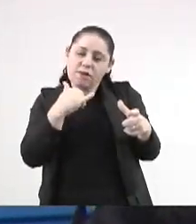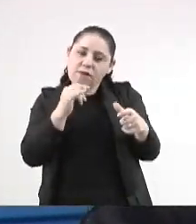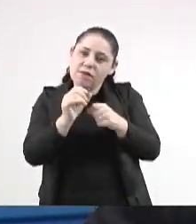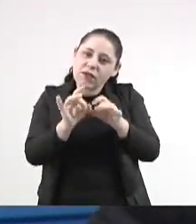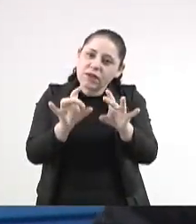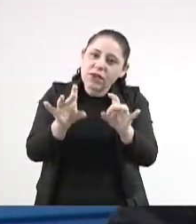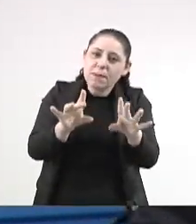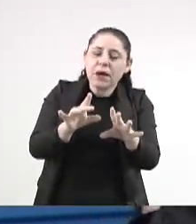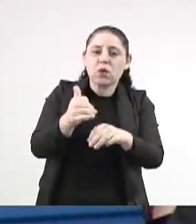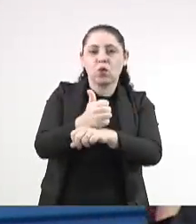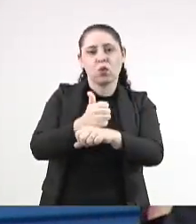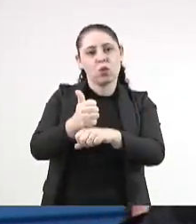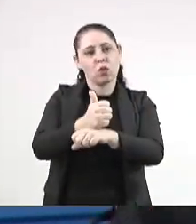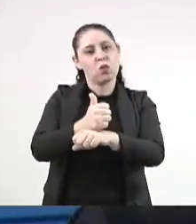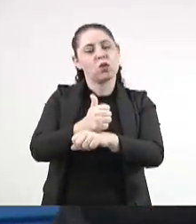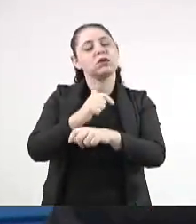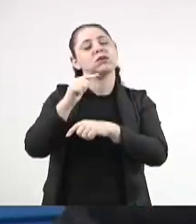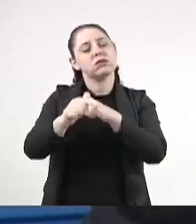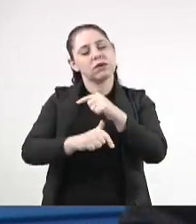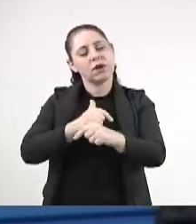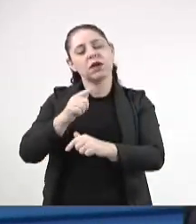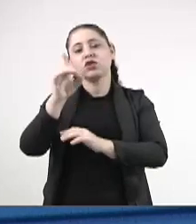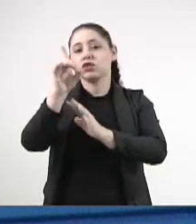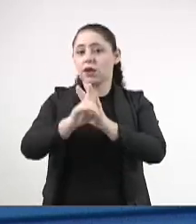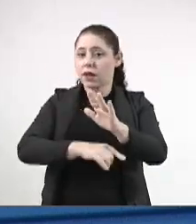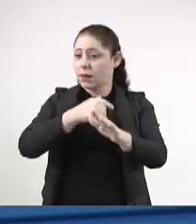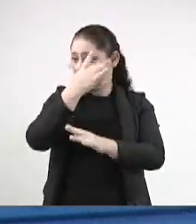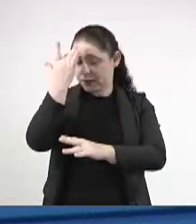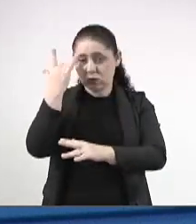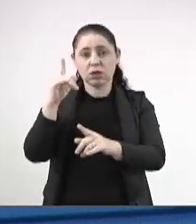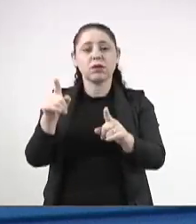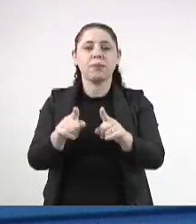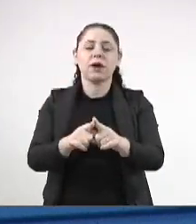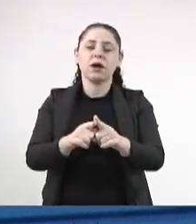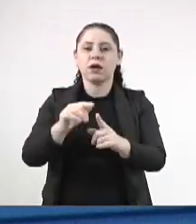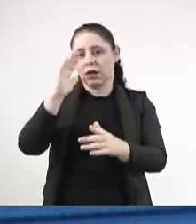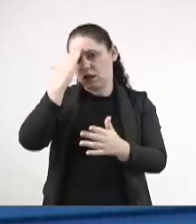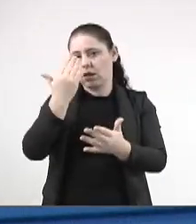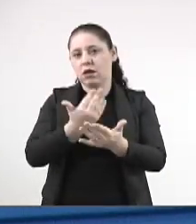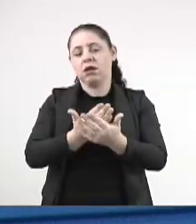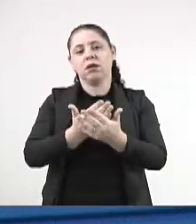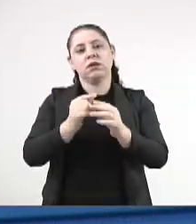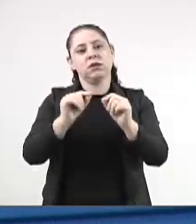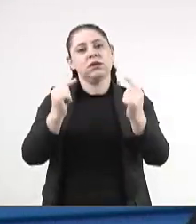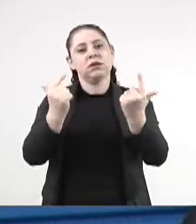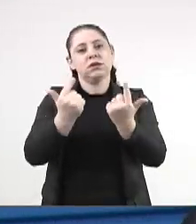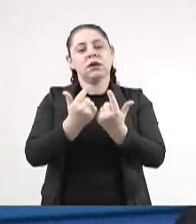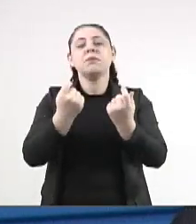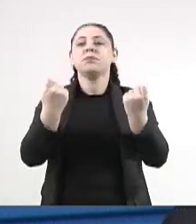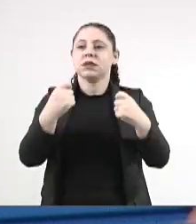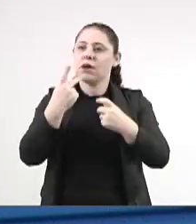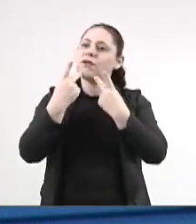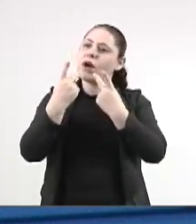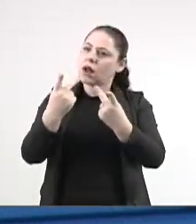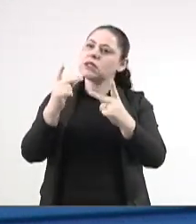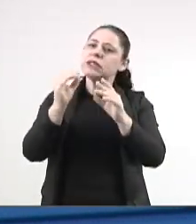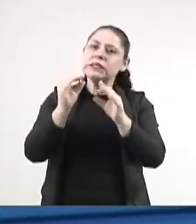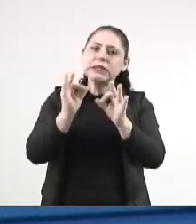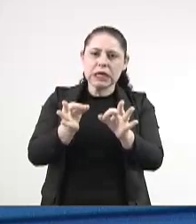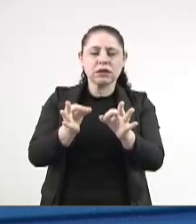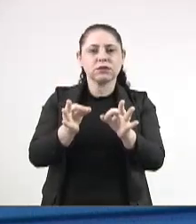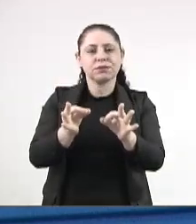mas sim uma qualidade no serviço e é direito do consumidor. Então, eu creio que essa Casa de Lezes tem realmente que se manifestar em relação a isso.